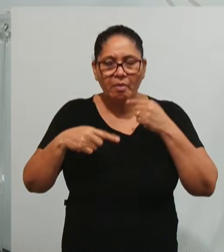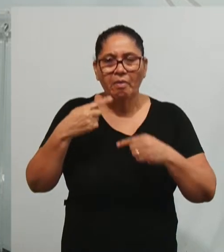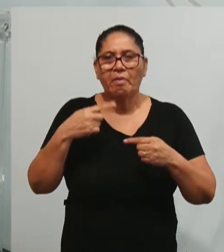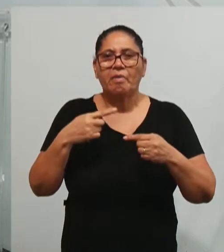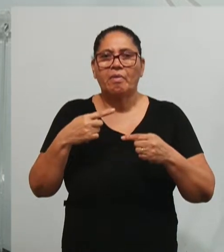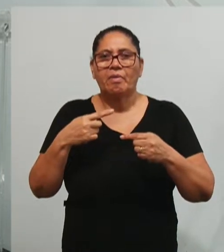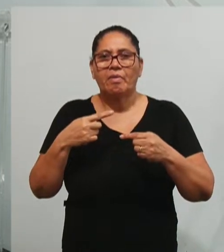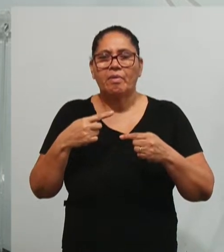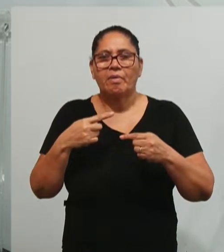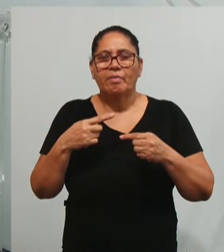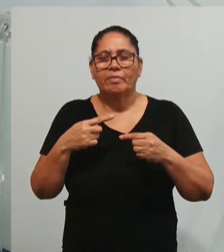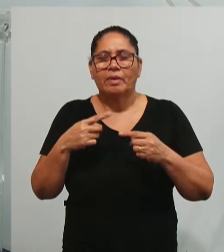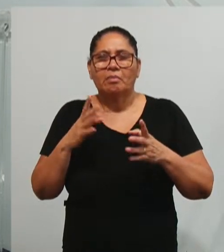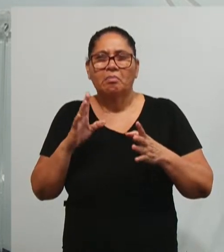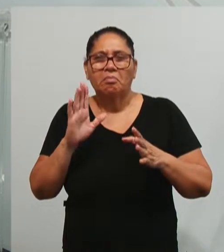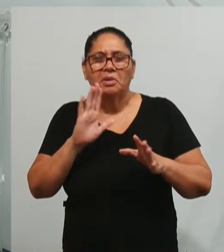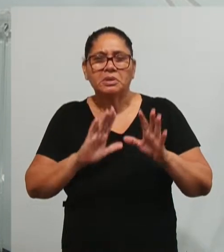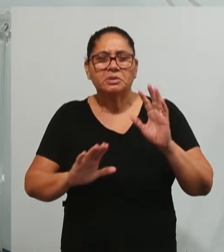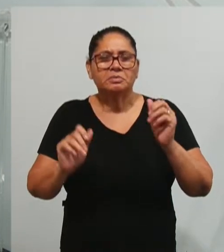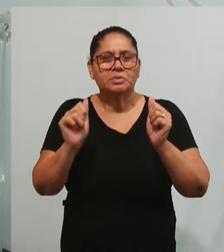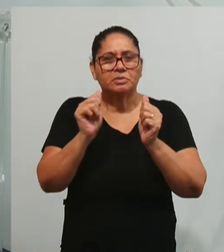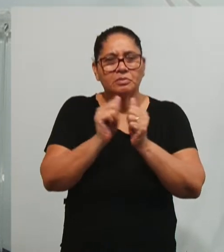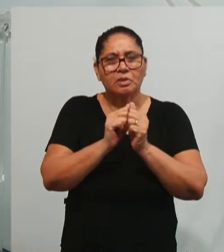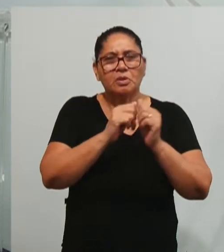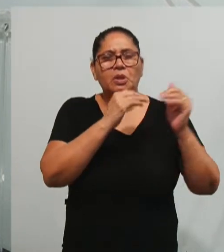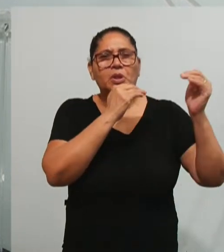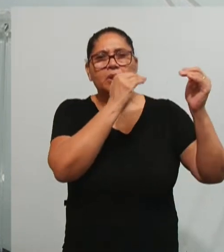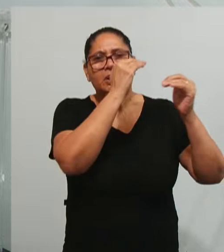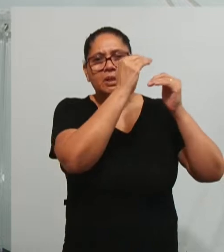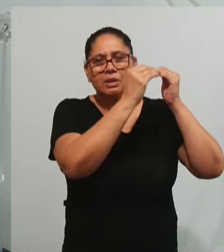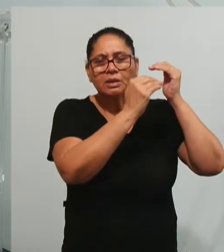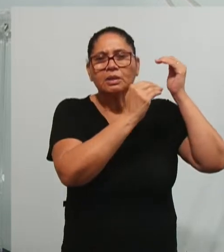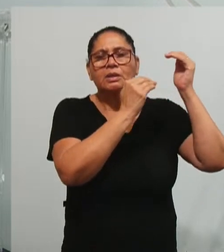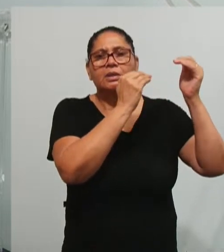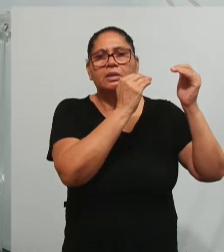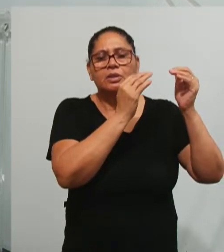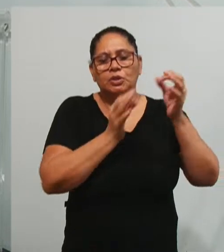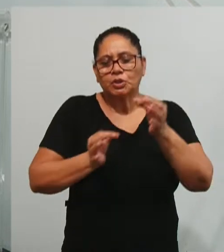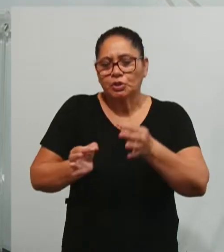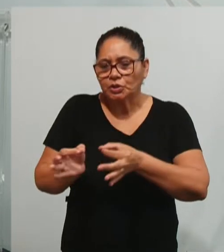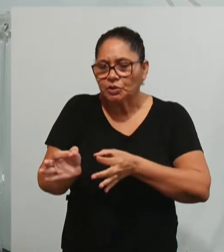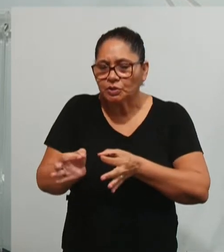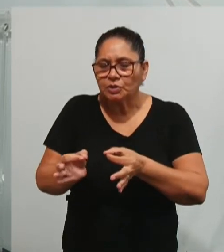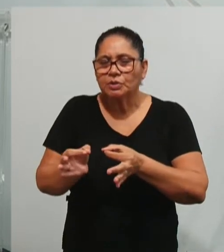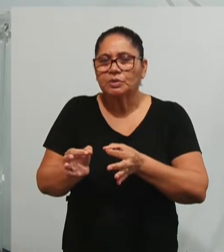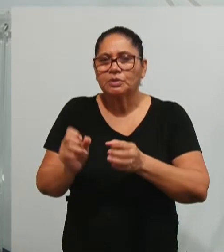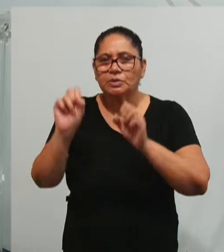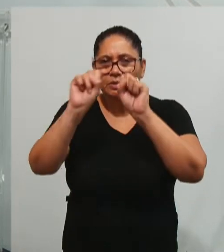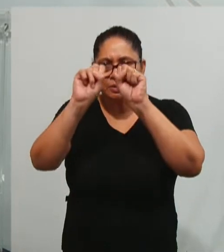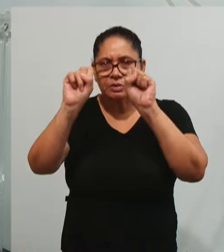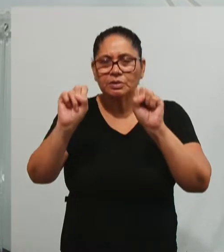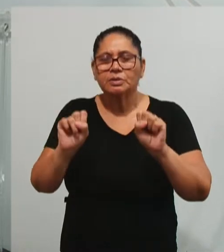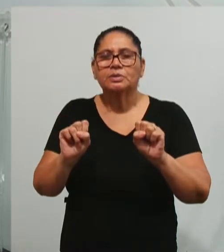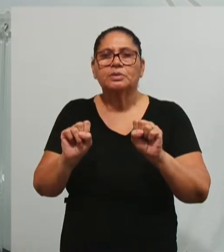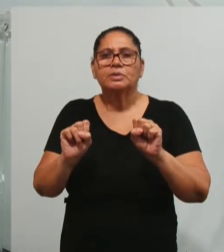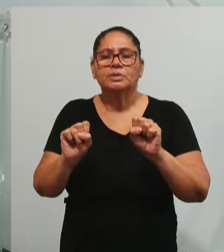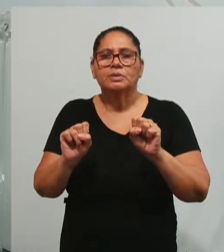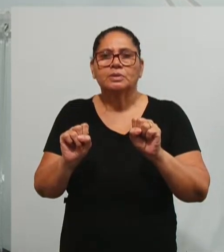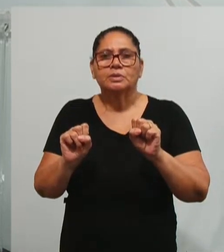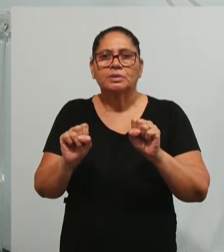se aproxima de um processo de organização de sistema, de organização de uma